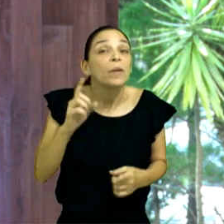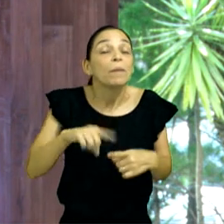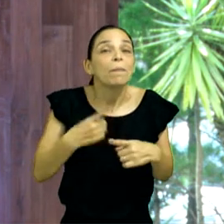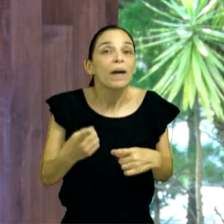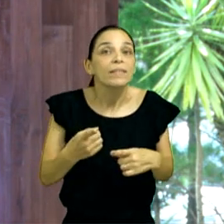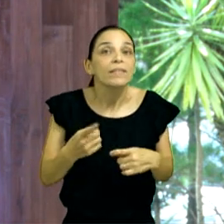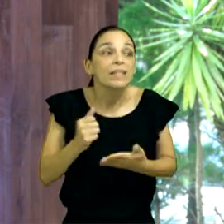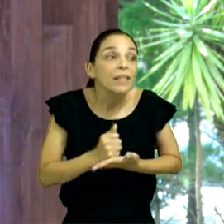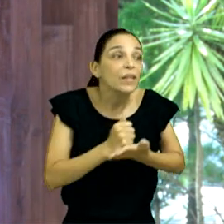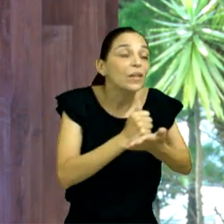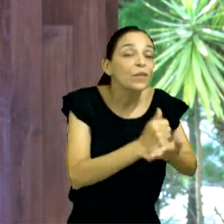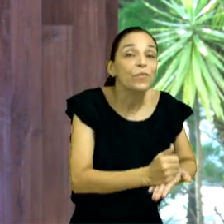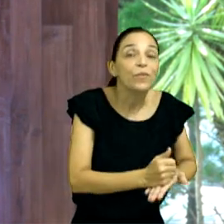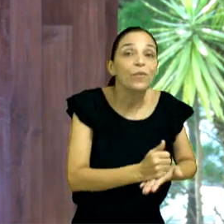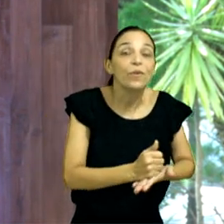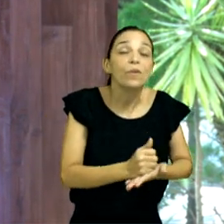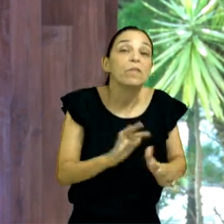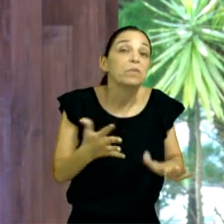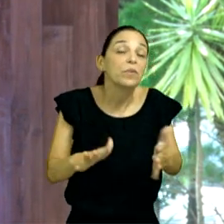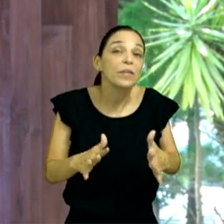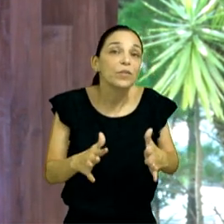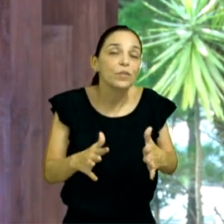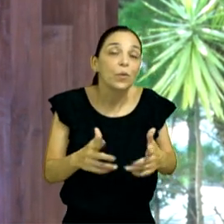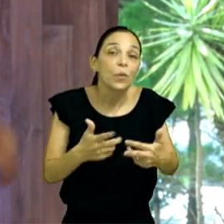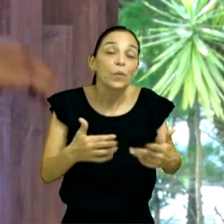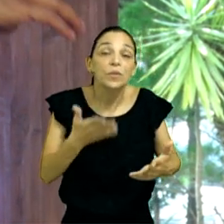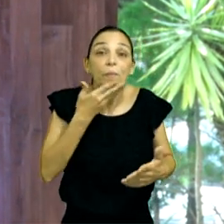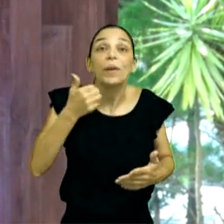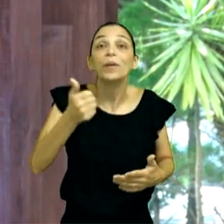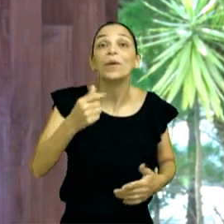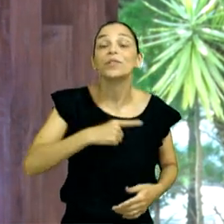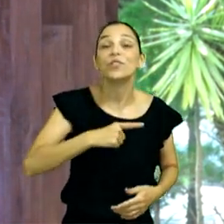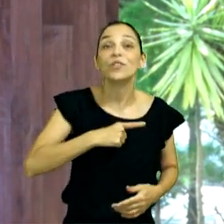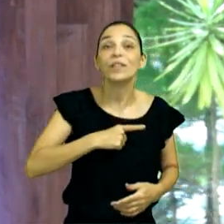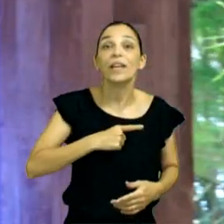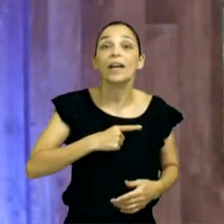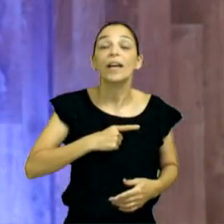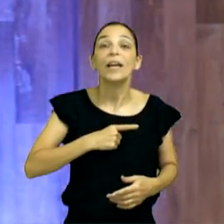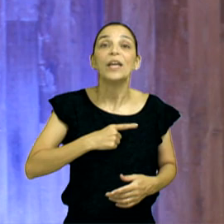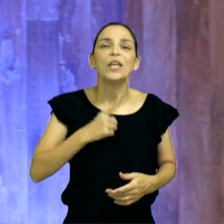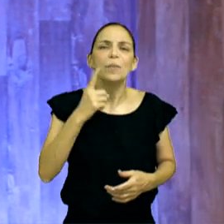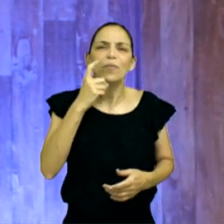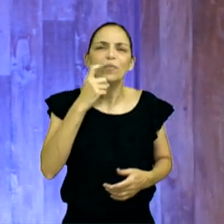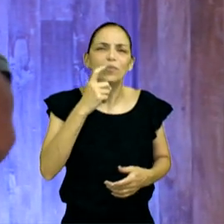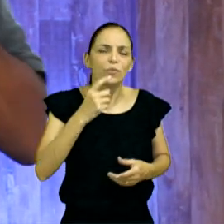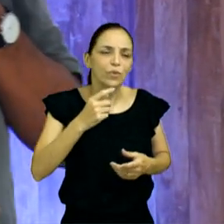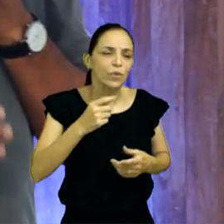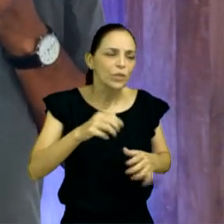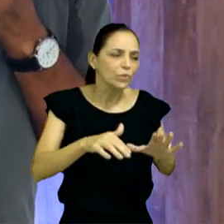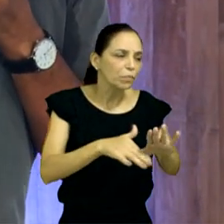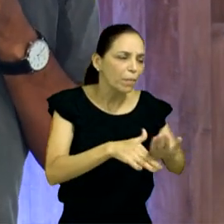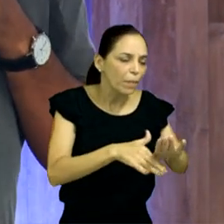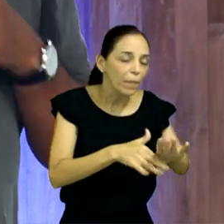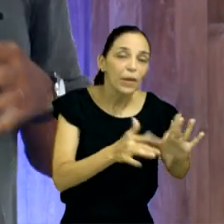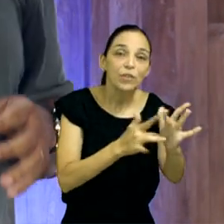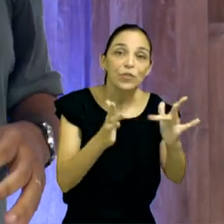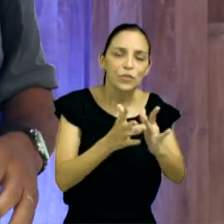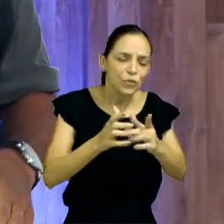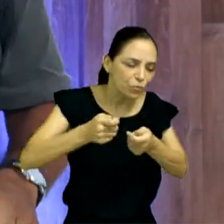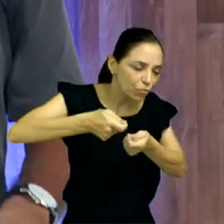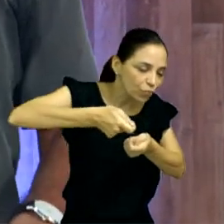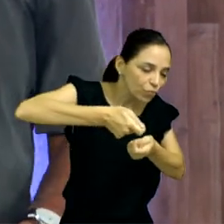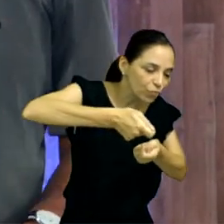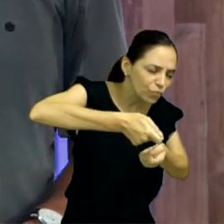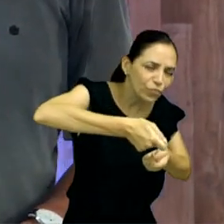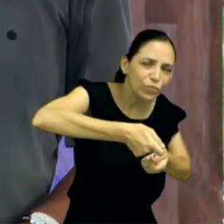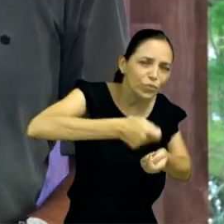chorava e enxugava as suas lágrimas com seus cabelos, ungindo, perfumando ali a Jesus com aquele